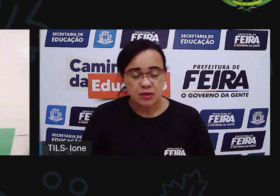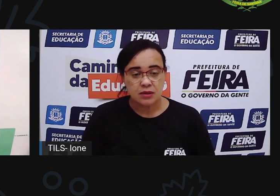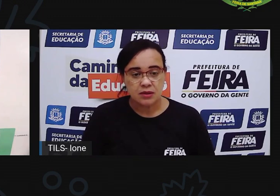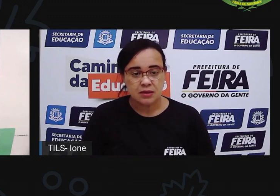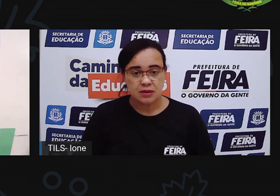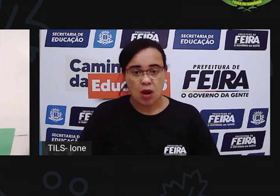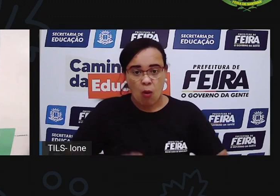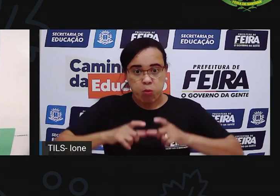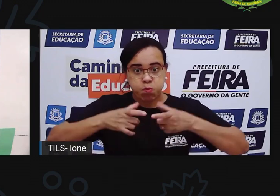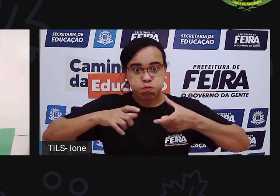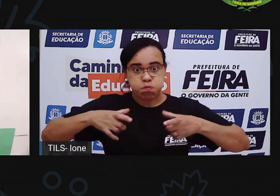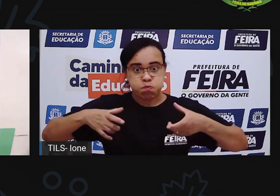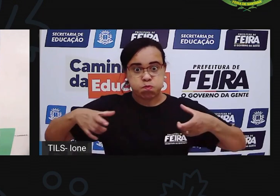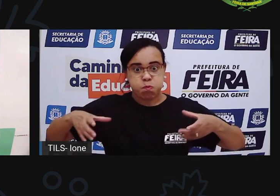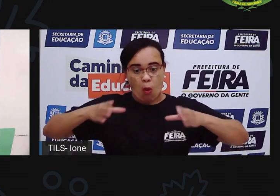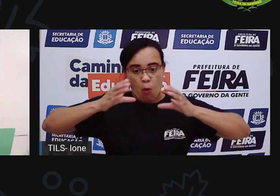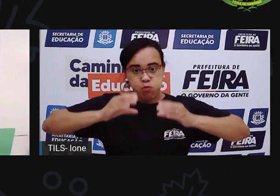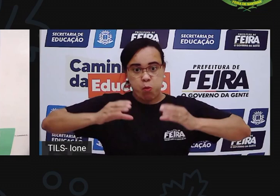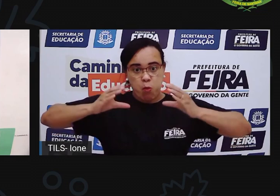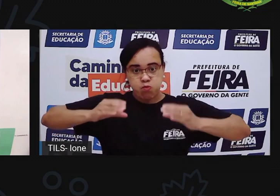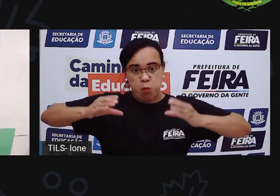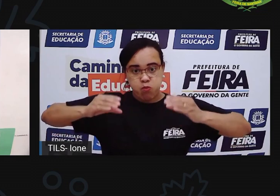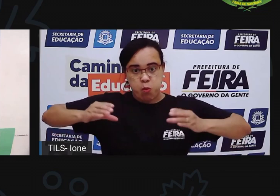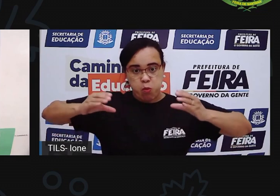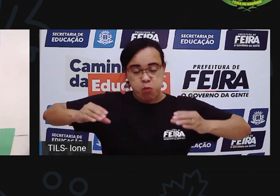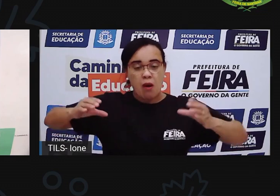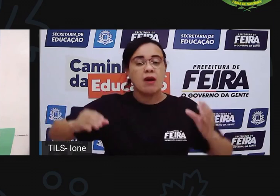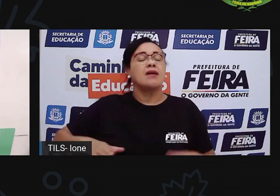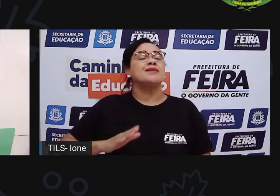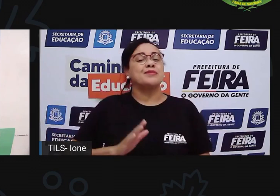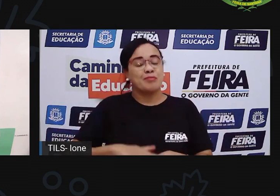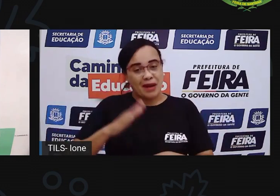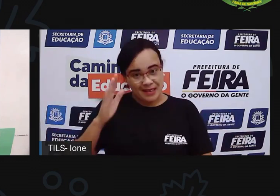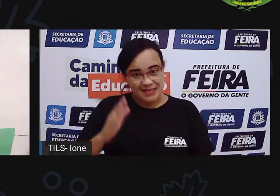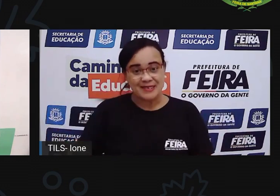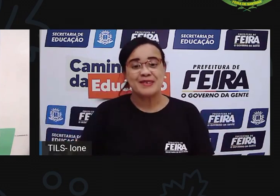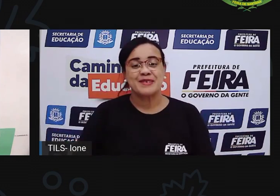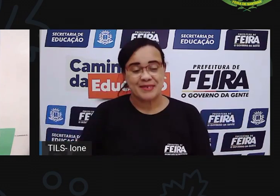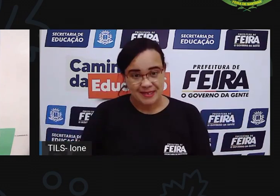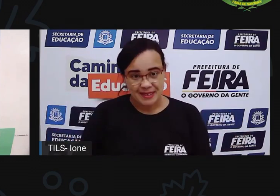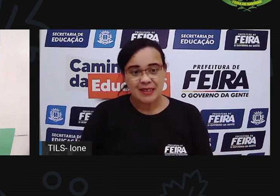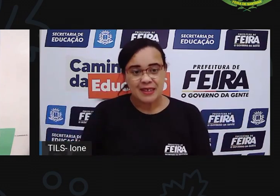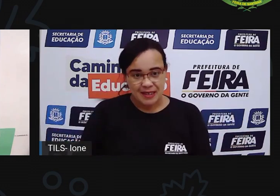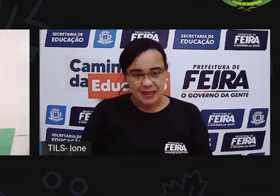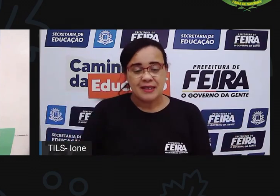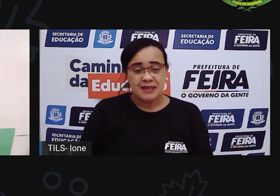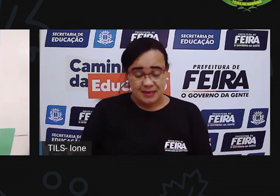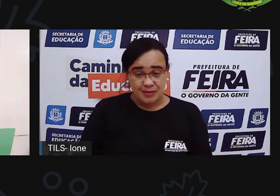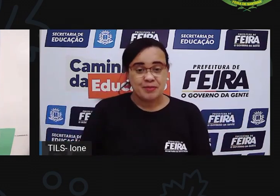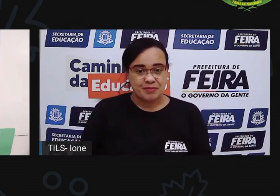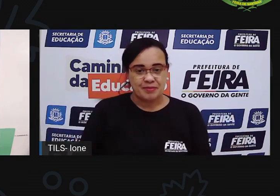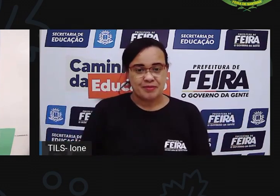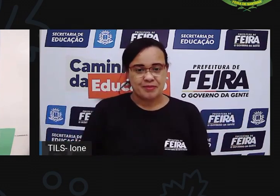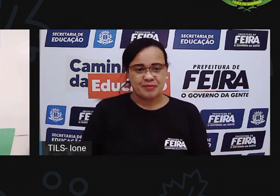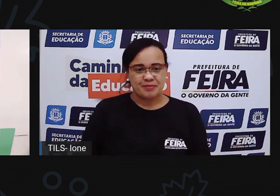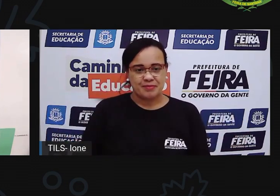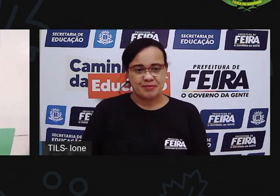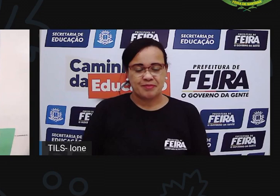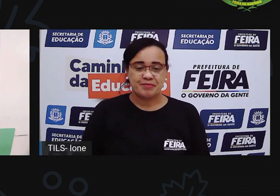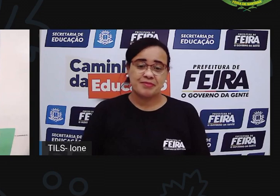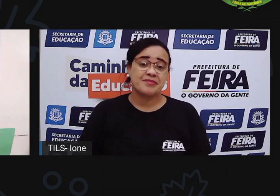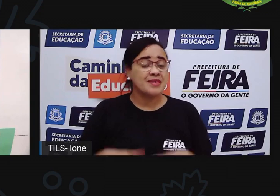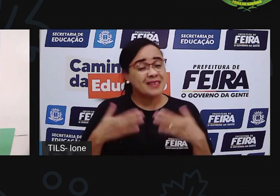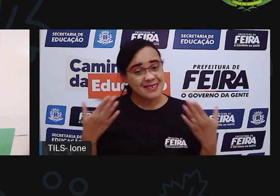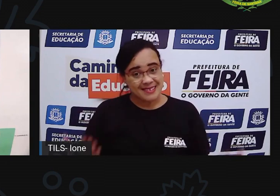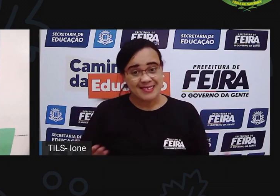ir assoprando na mesa, e aí a bola vai crescendo na mesa. Vocês não precisam assoprar somente no ar também. Então, é isso.